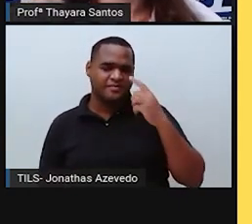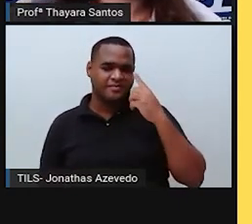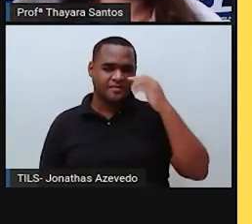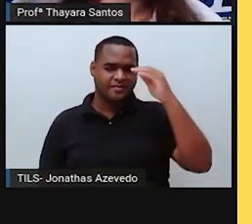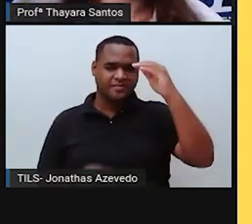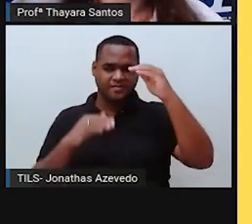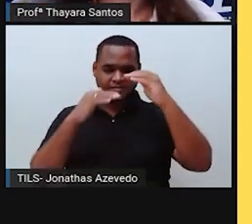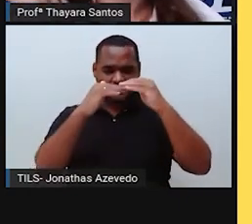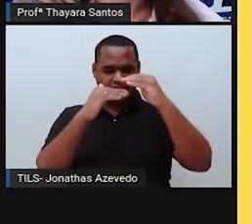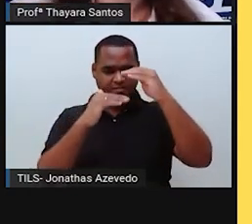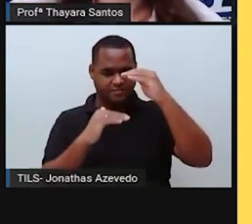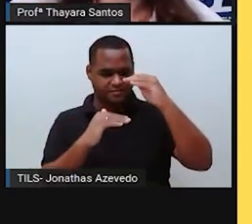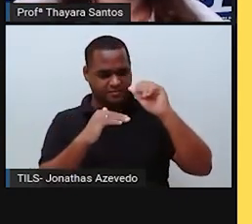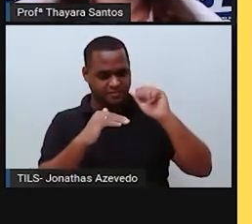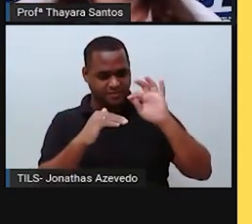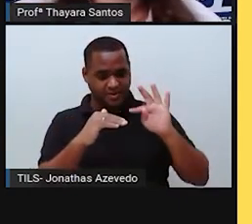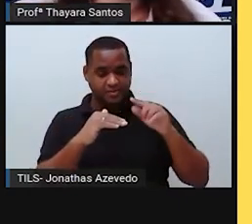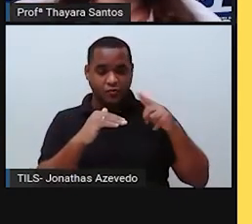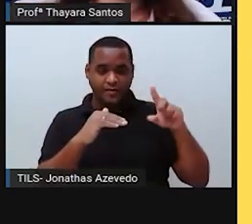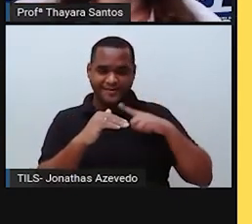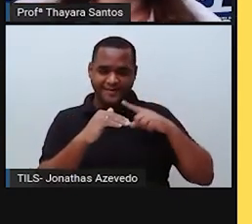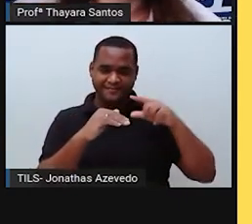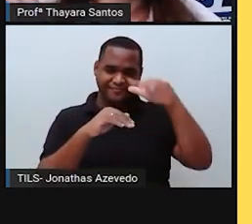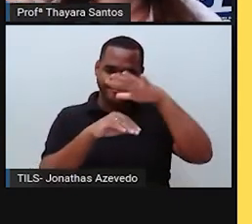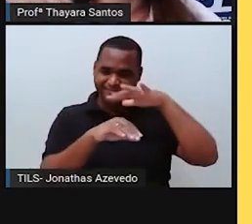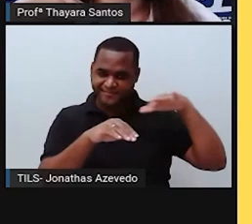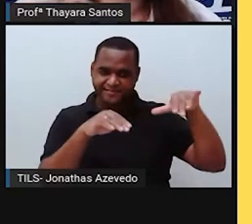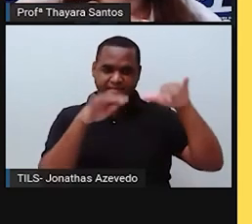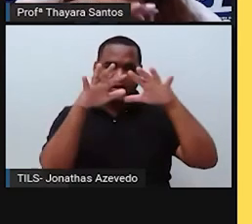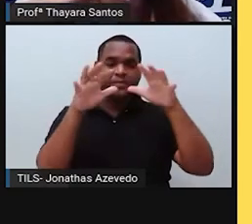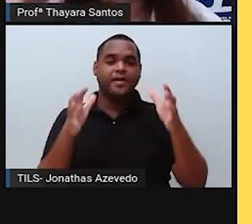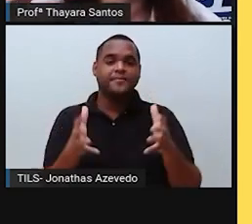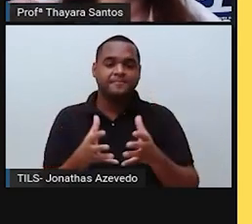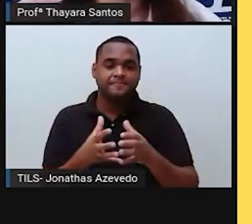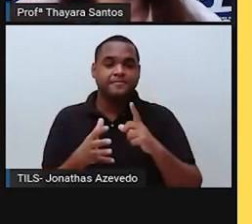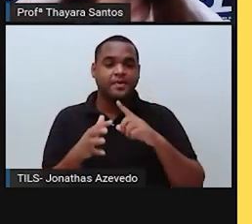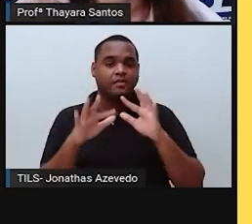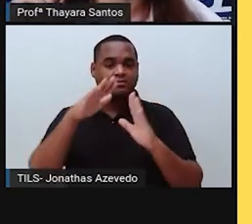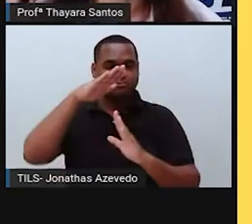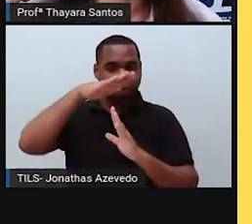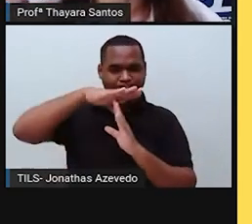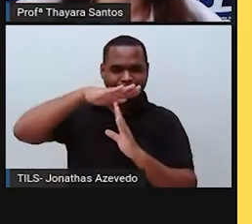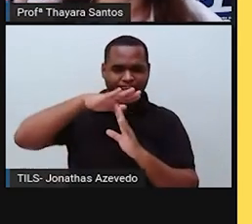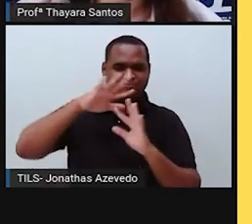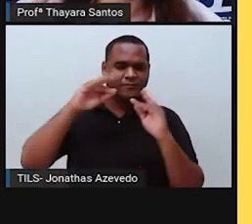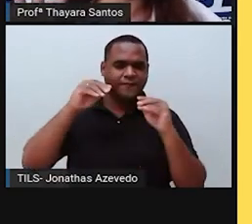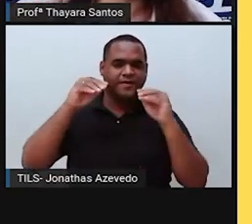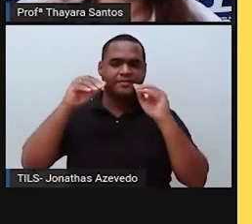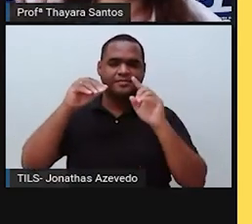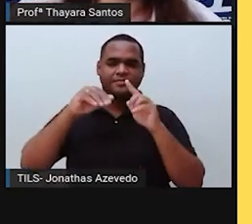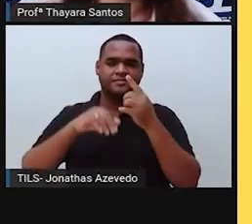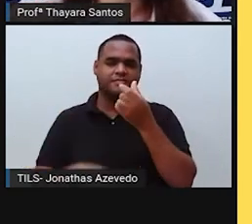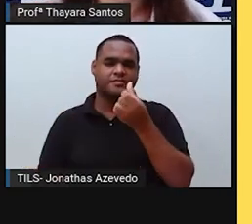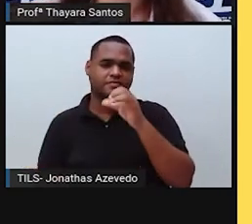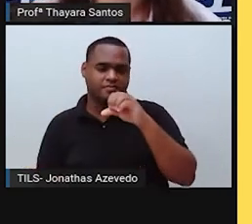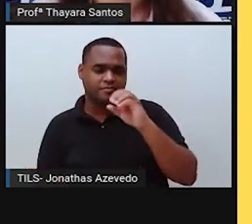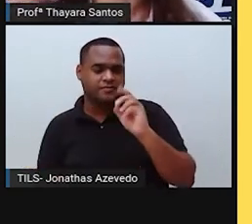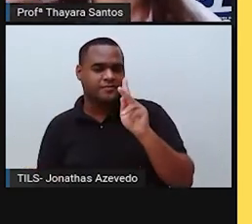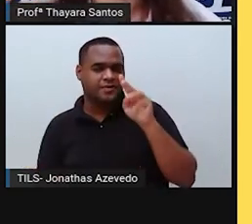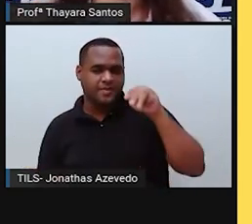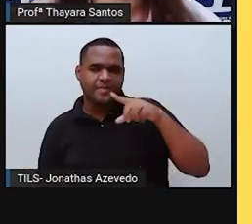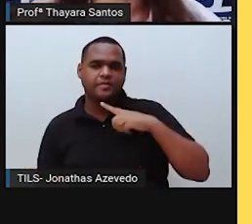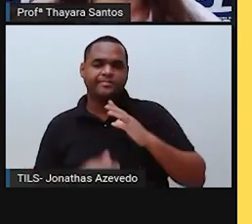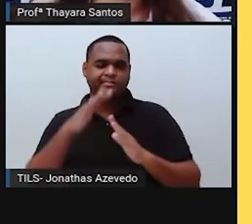a atmosfera do restante do espaço sideral, né? Então, ela é a última camada e ela vai de 690 quilômetros